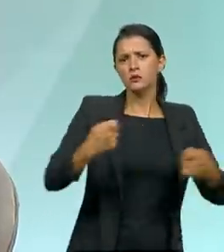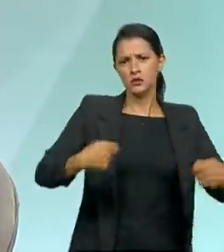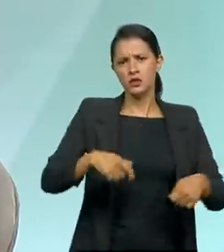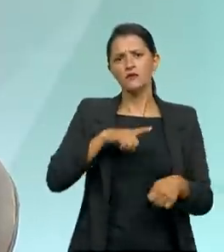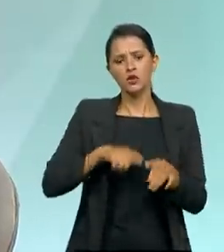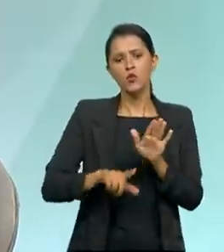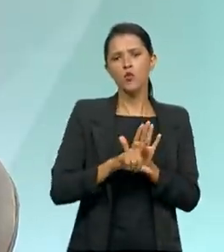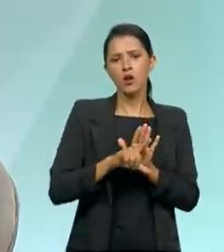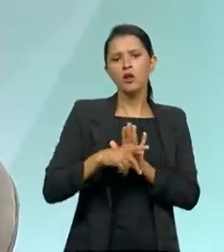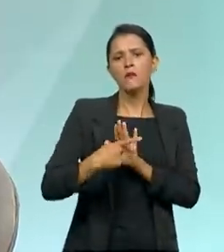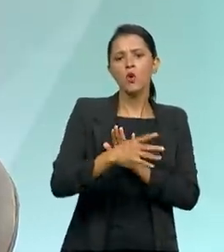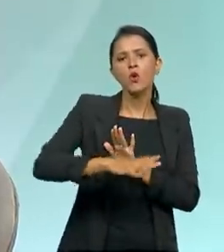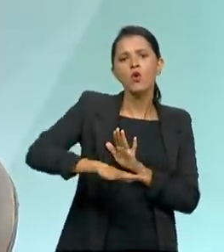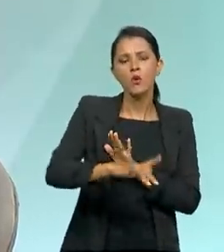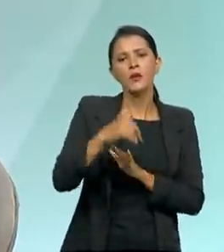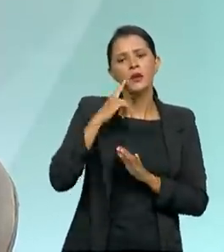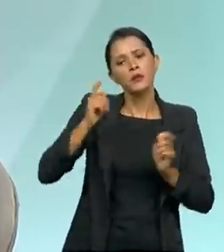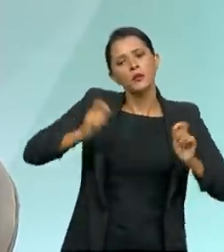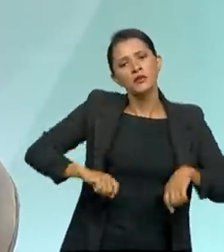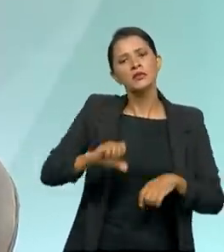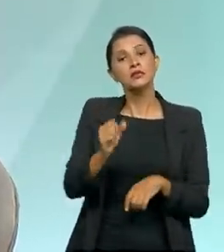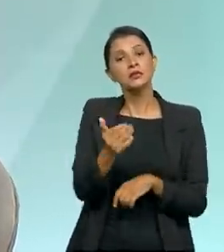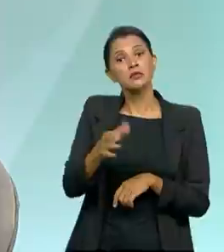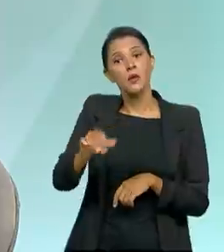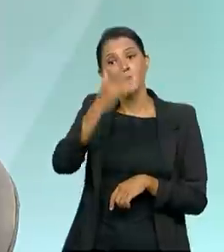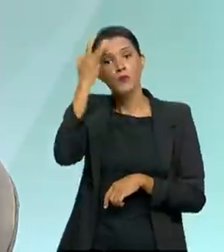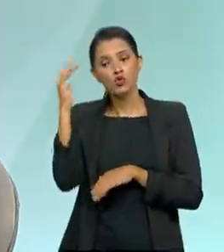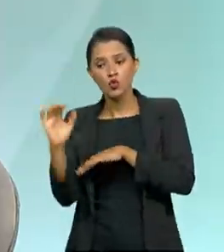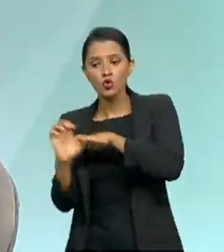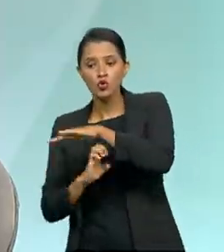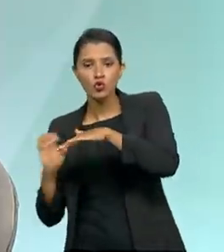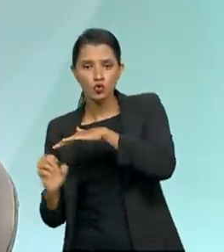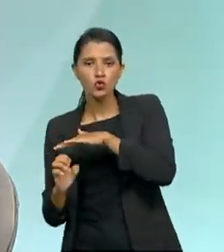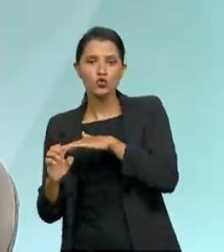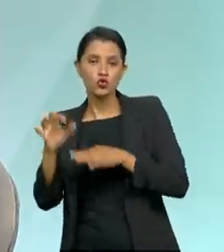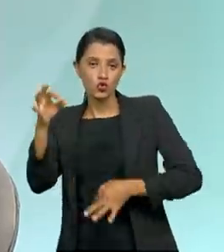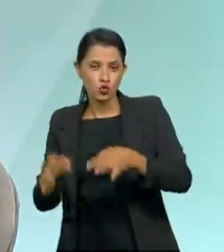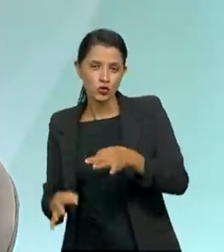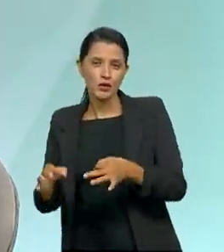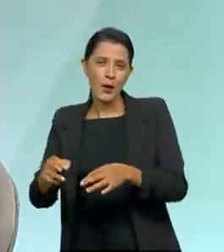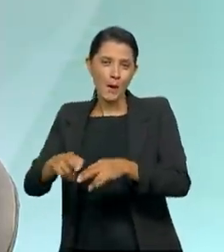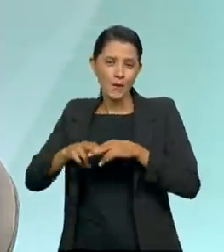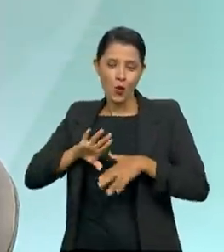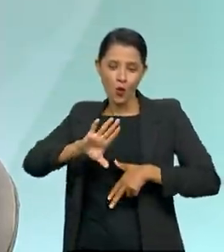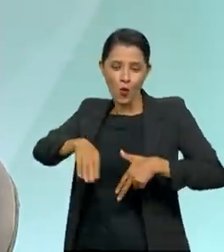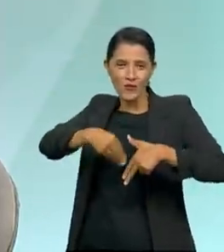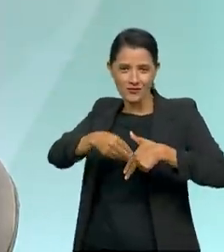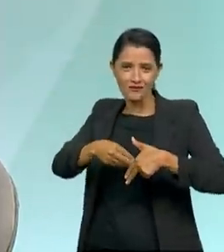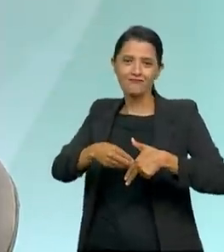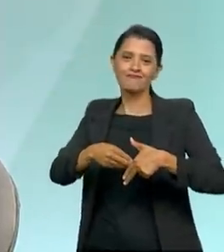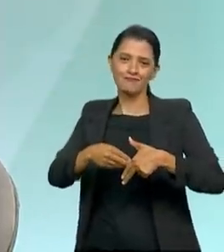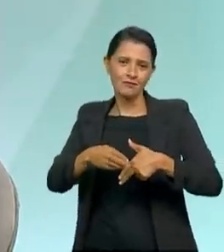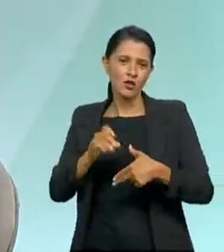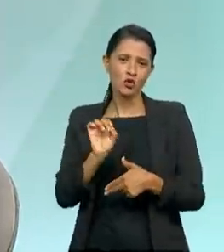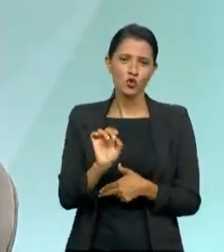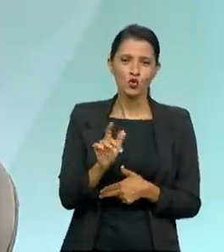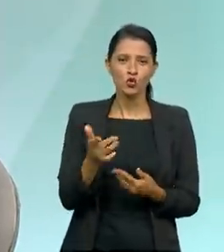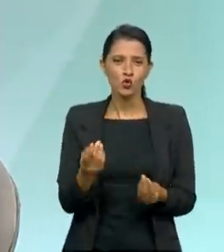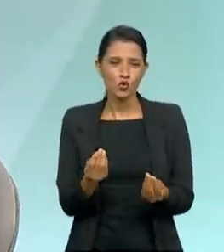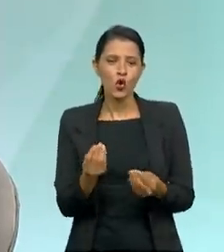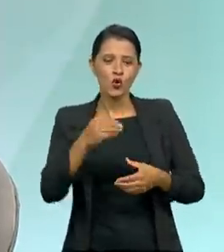legislação que permitisse a sanção de pessoas jurídicas por atos de corrupção, não só